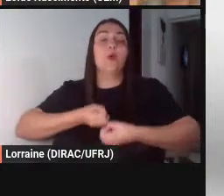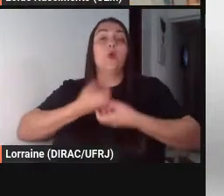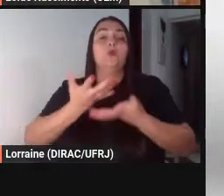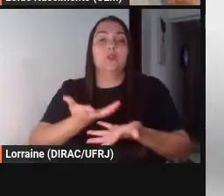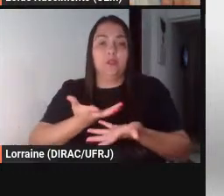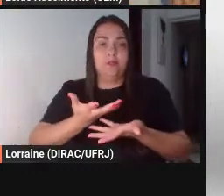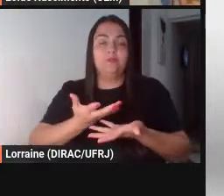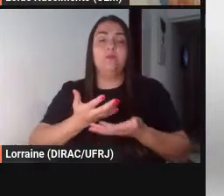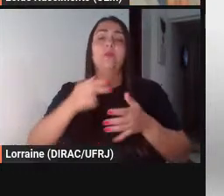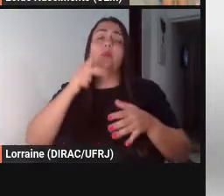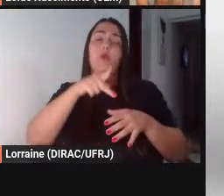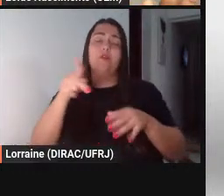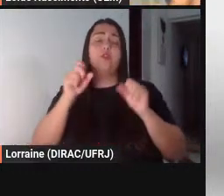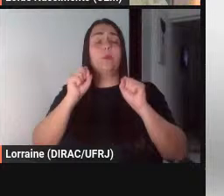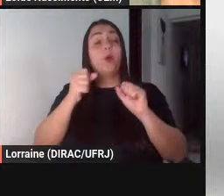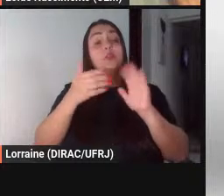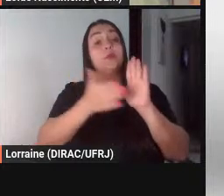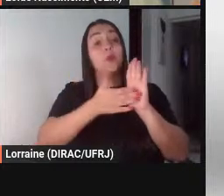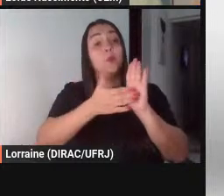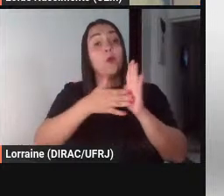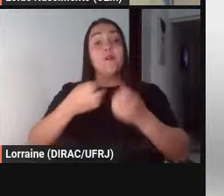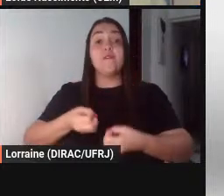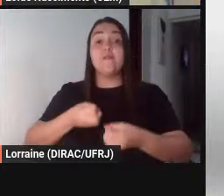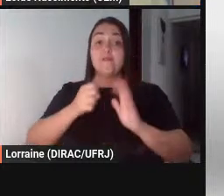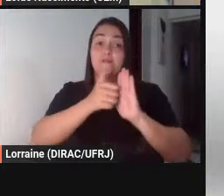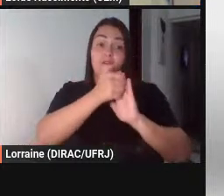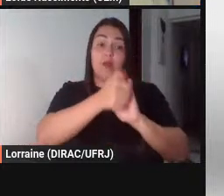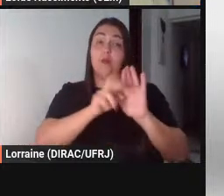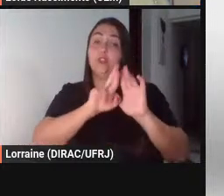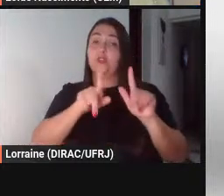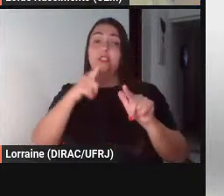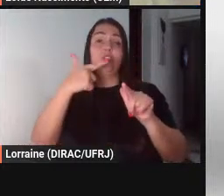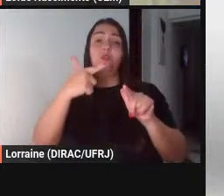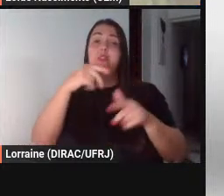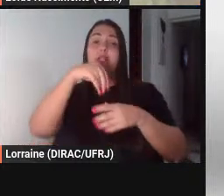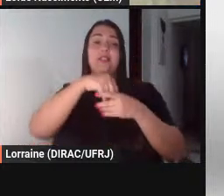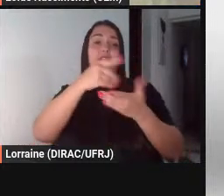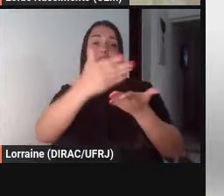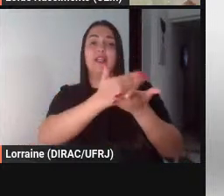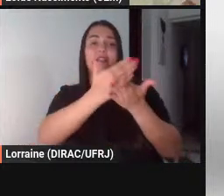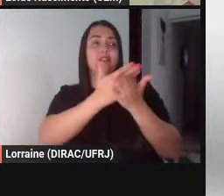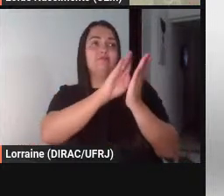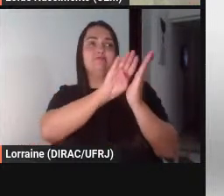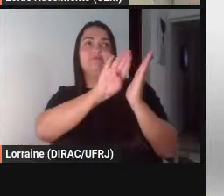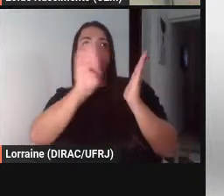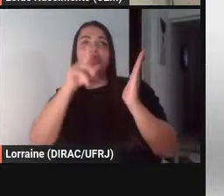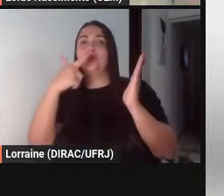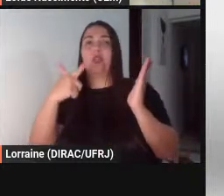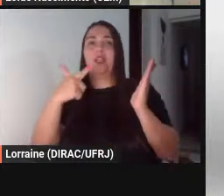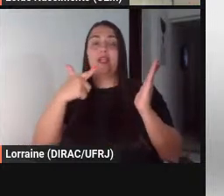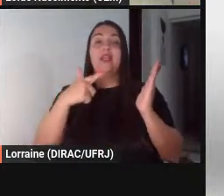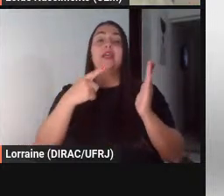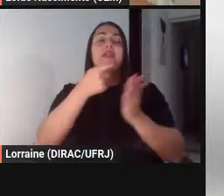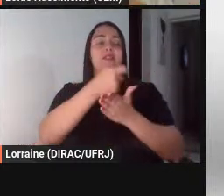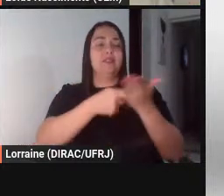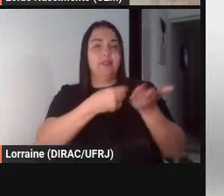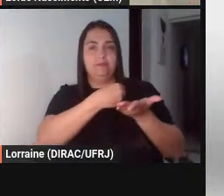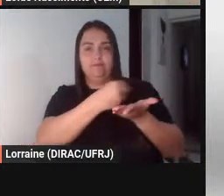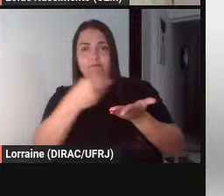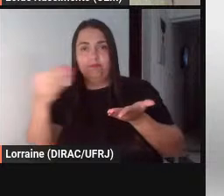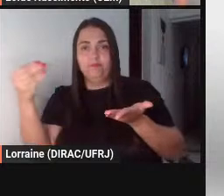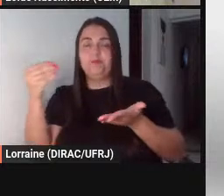pode propor uma fábula diferente que não está aqui nessa coleção propõe o texto distribui o texto